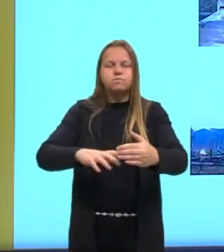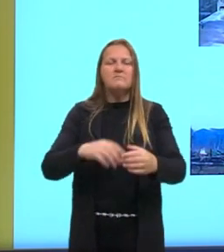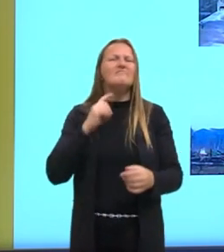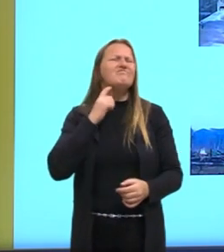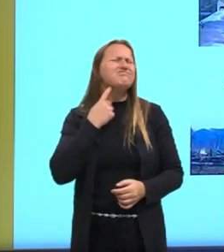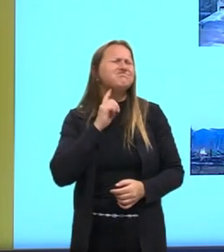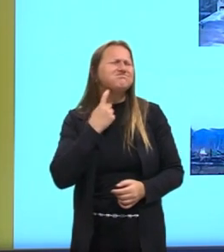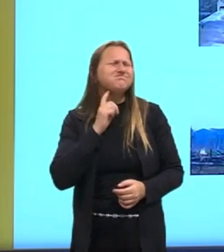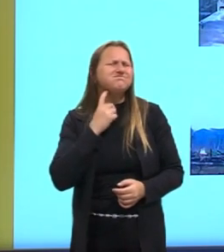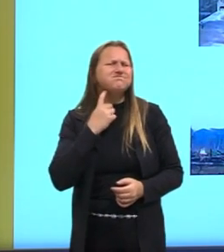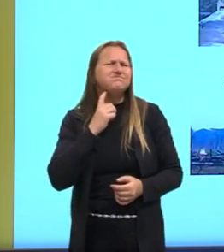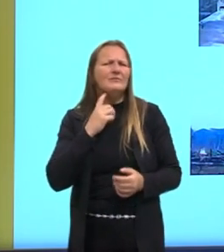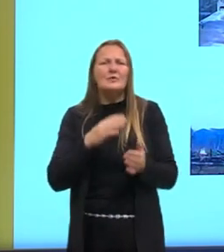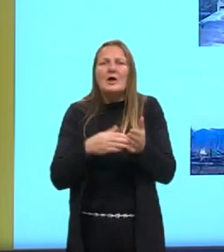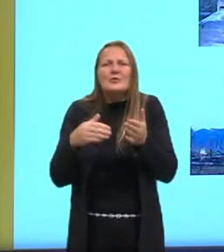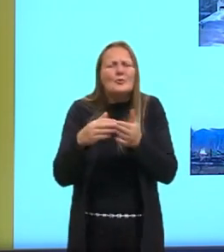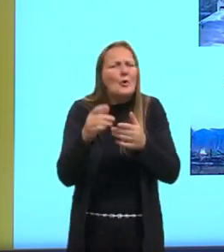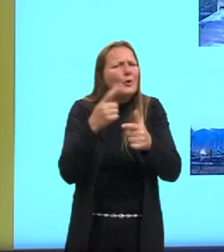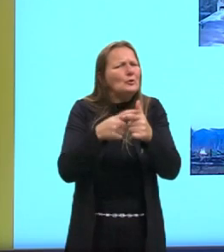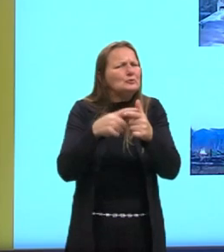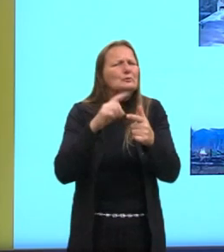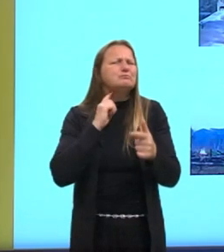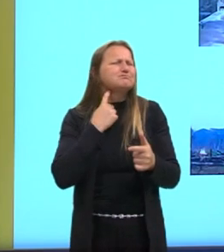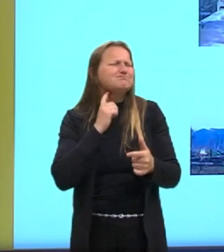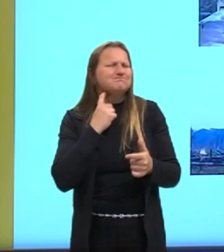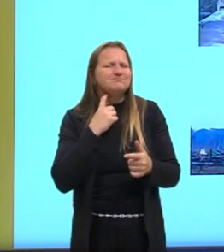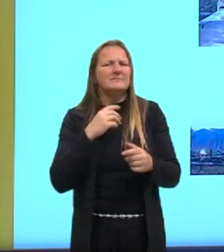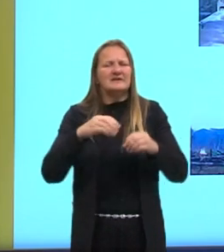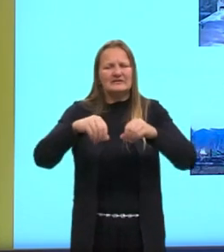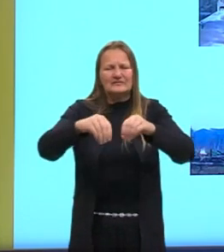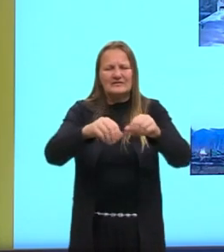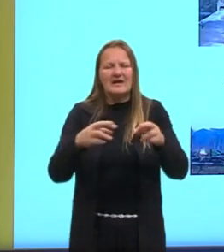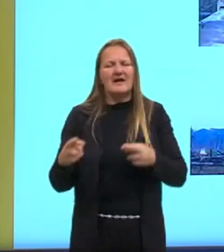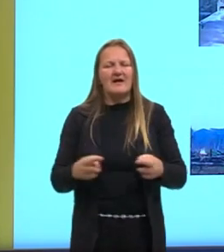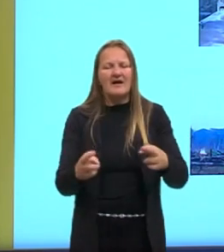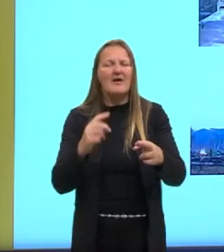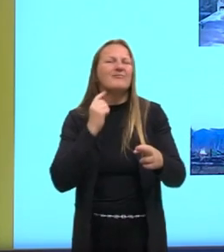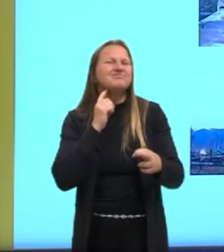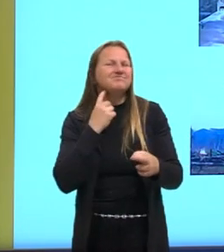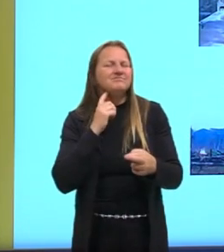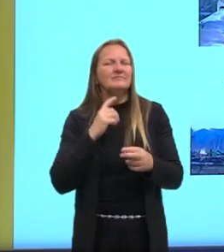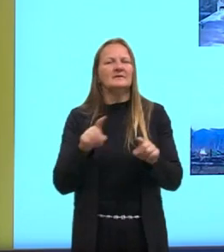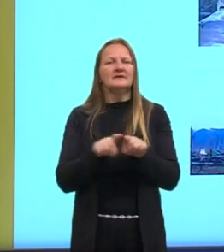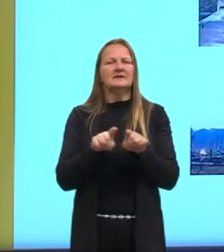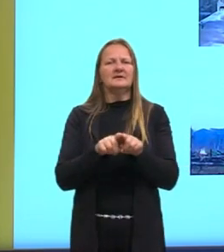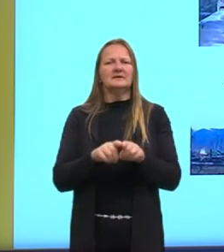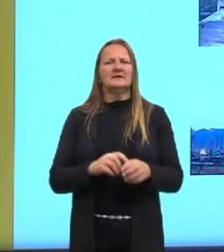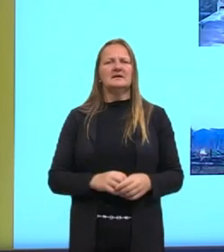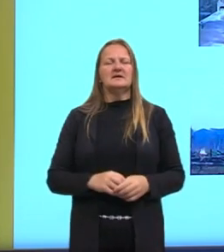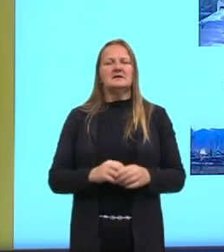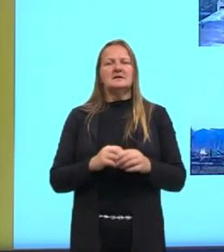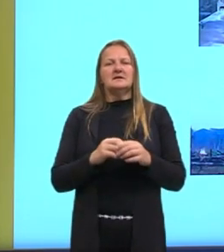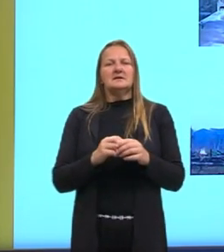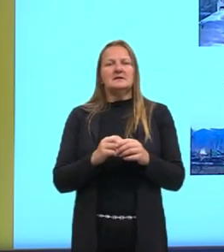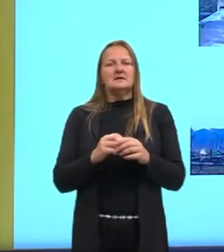rios, poluição de diversos tipos de coisas, né. Do solo, do rio, emissão de poluentes na atmosfera.